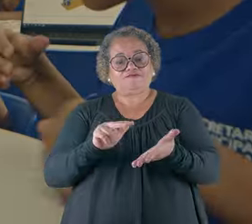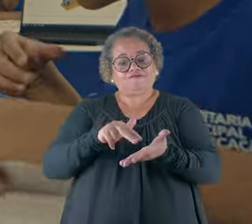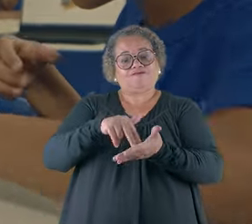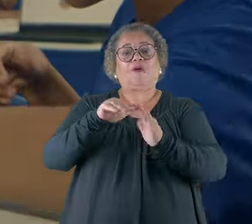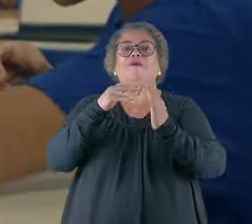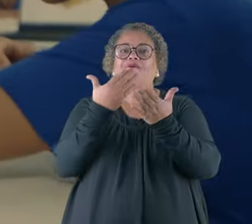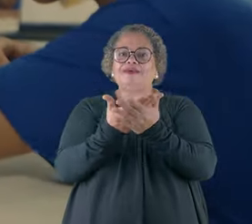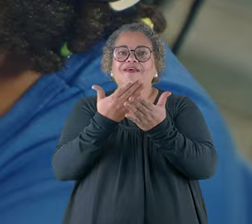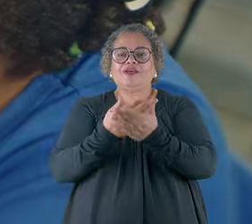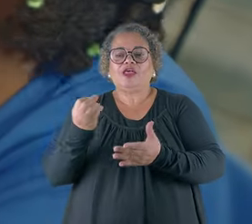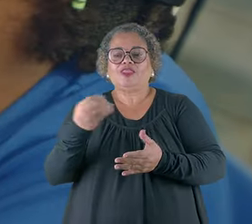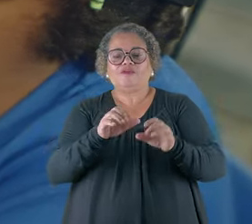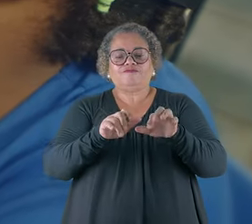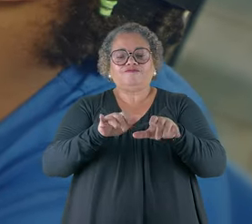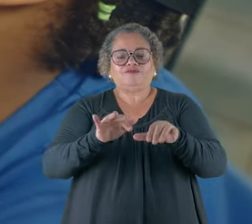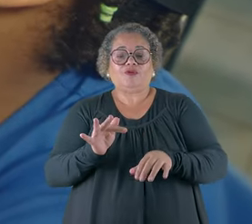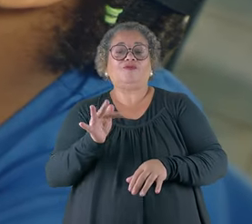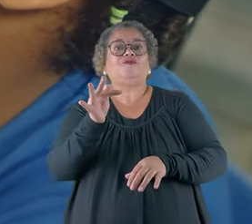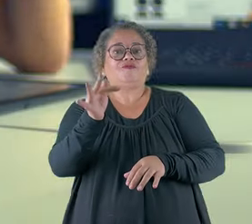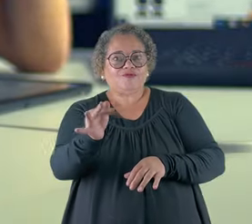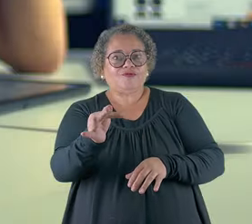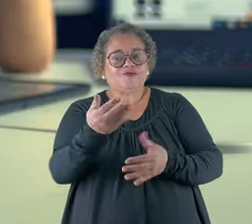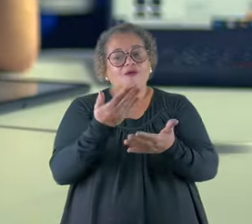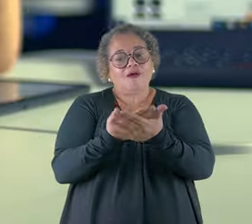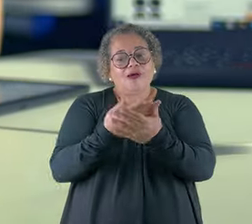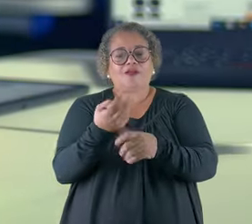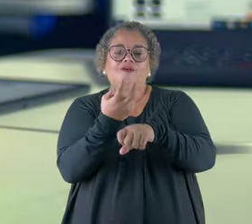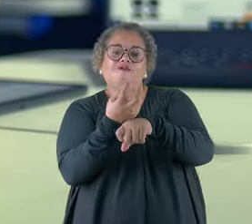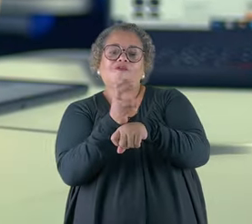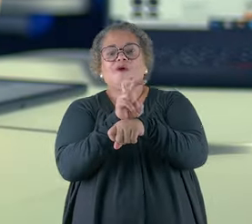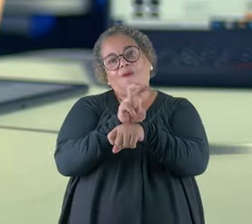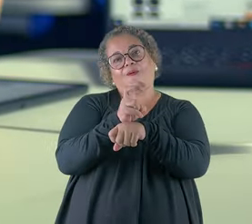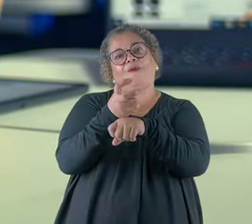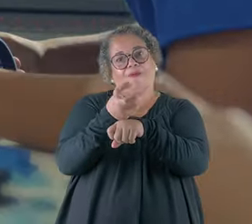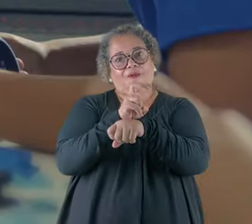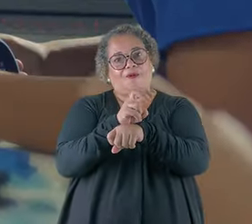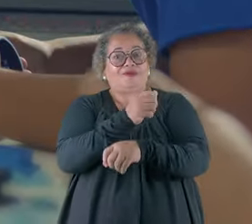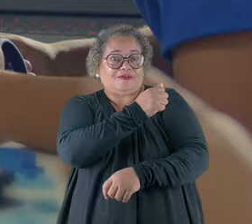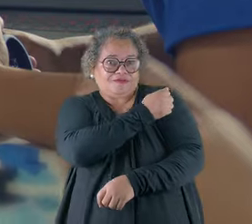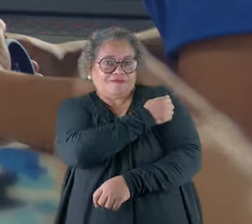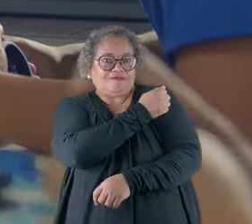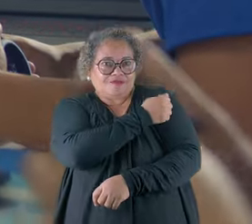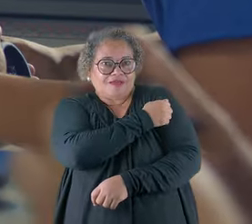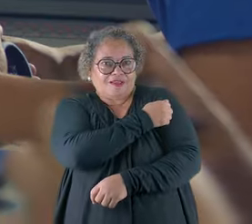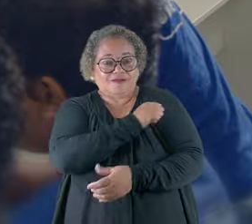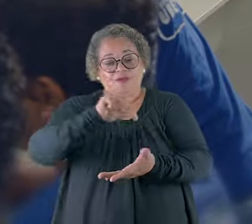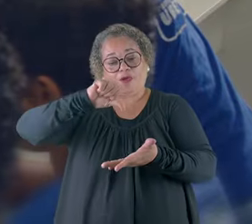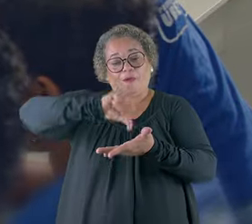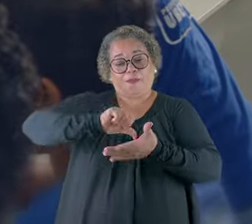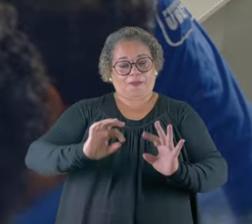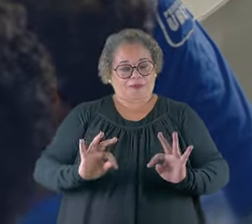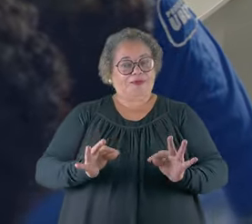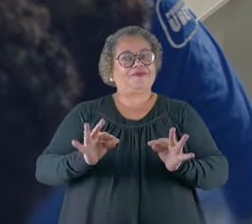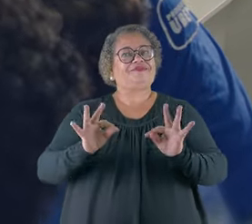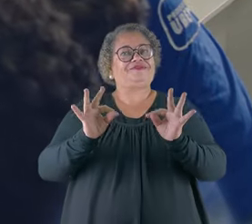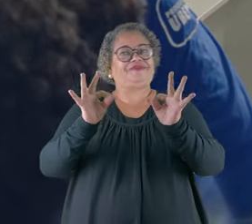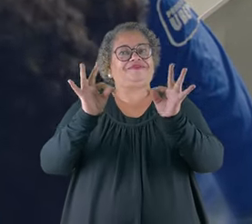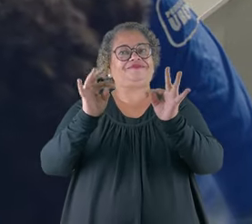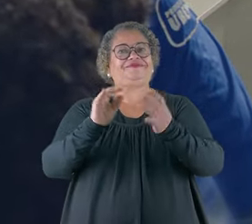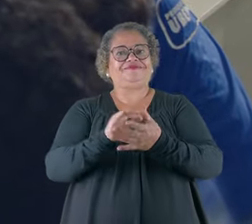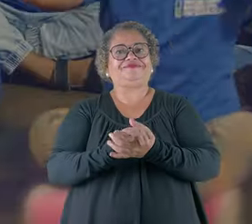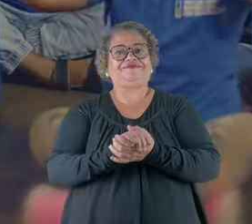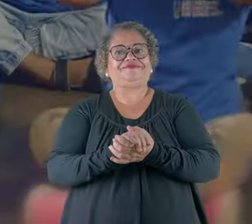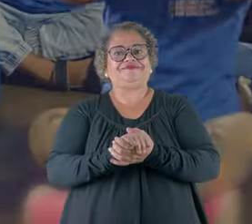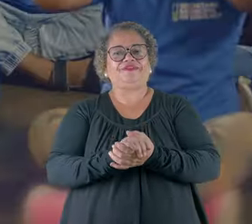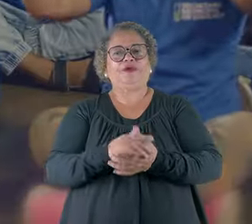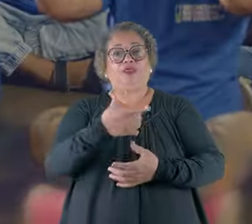estou? Em uma escola com um novo Digitano Futuro, com aulas até de robótica. E os nossos alunos ainda têm centros de tecnologia.